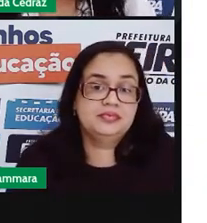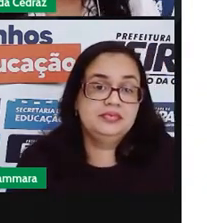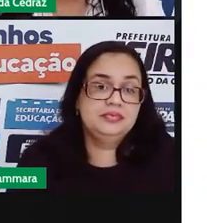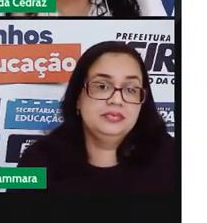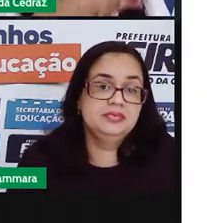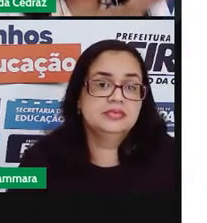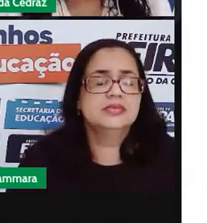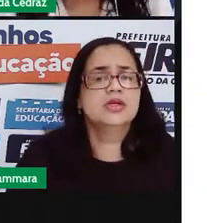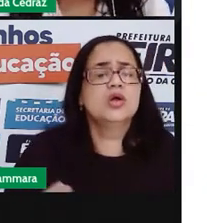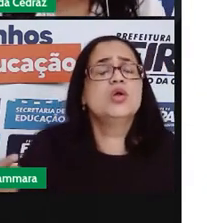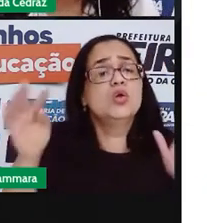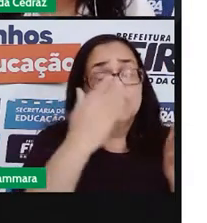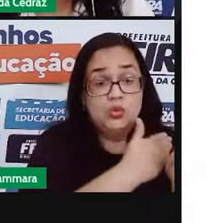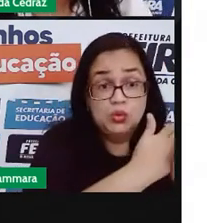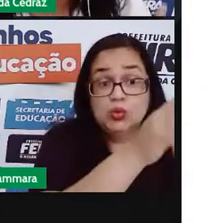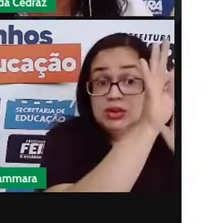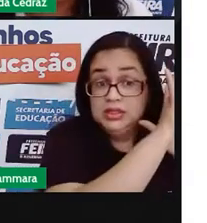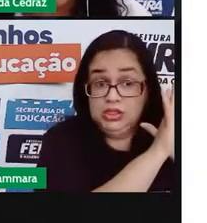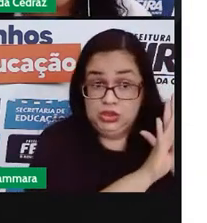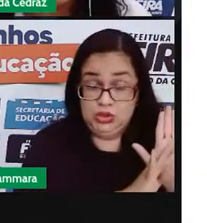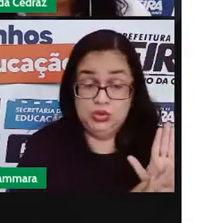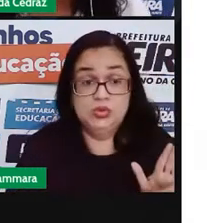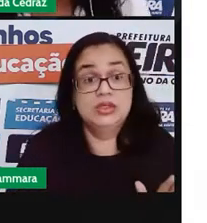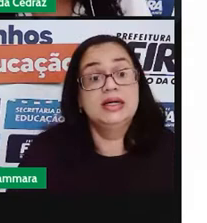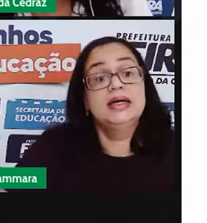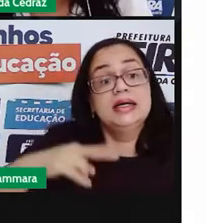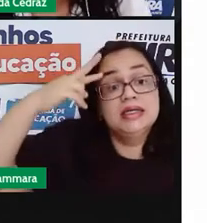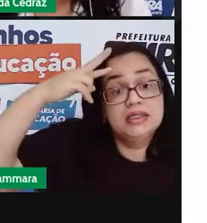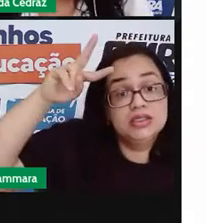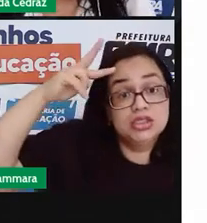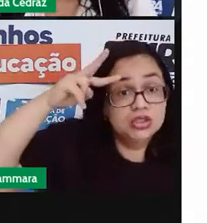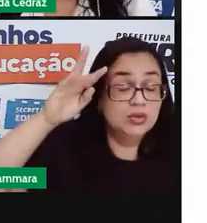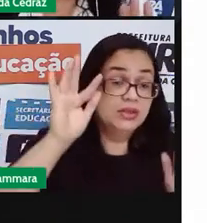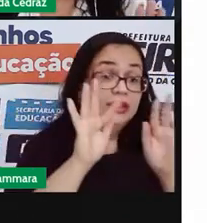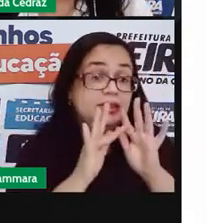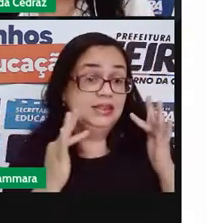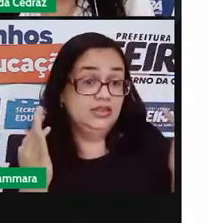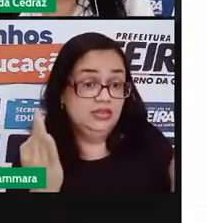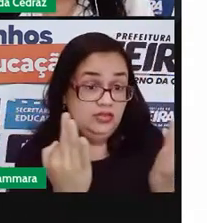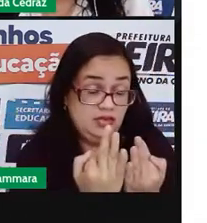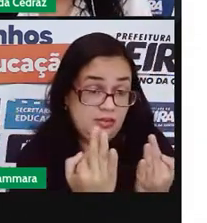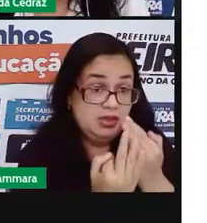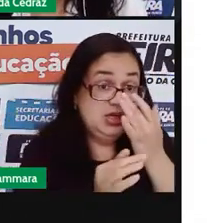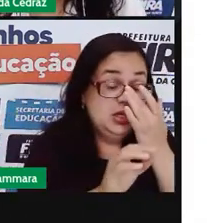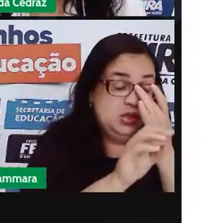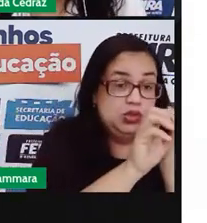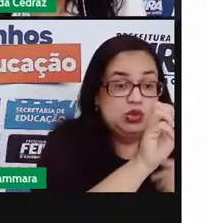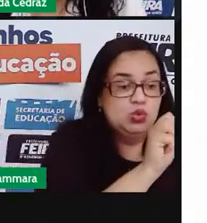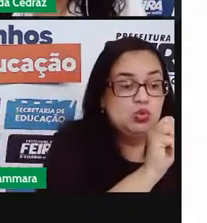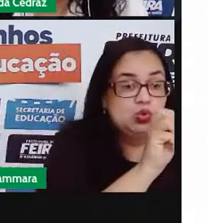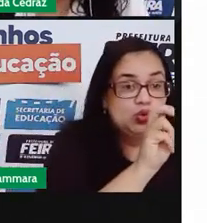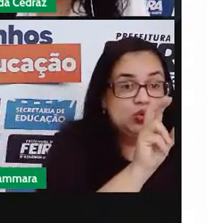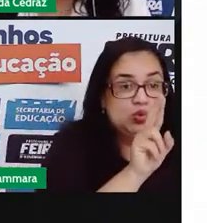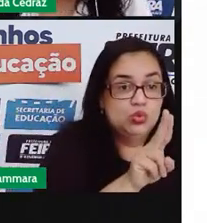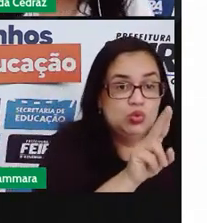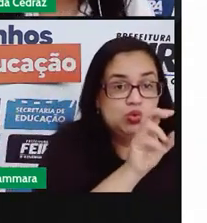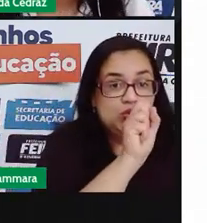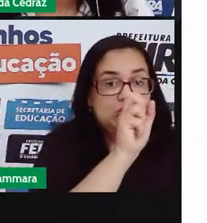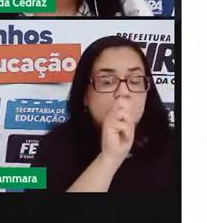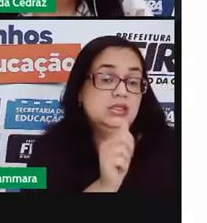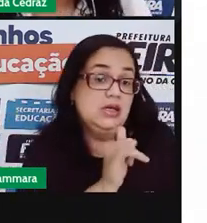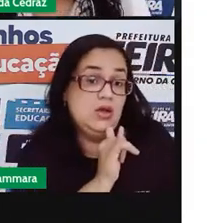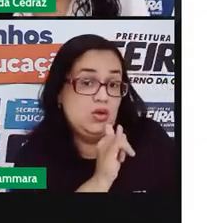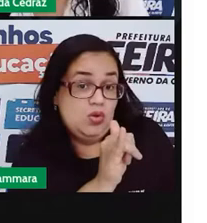No texto inicial, a história da família, a família Souza utilizou um anúncio